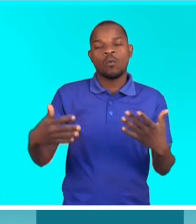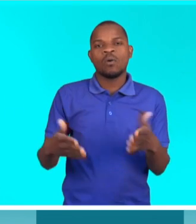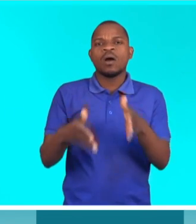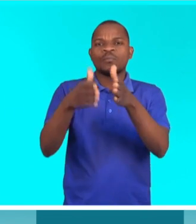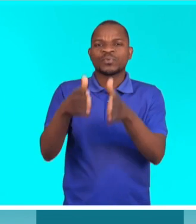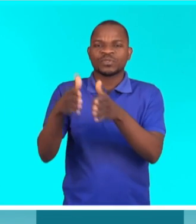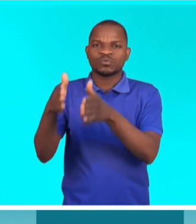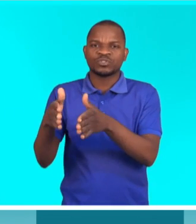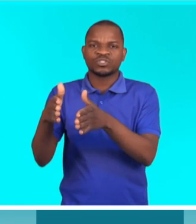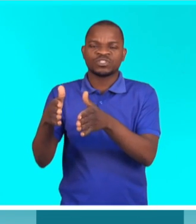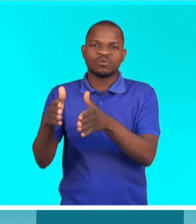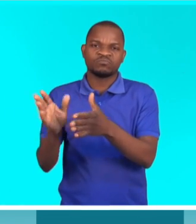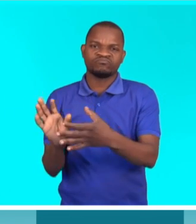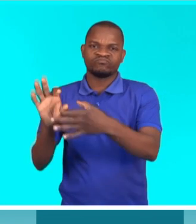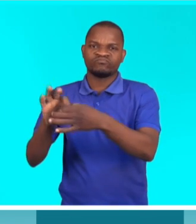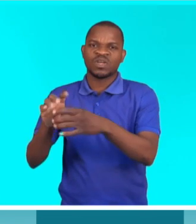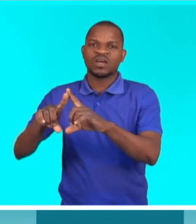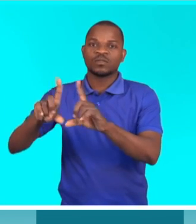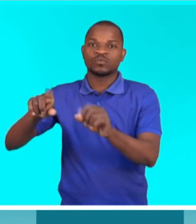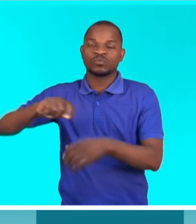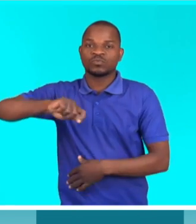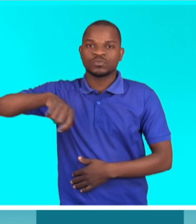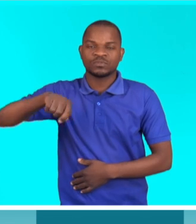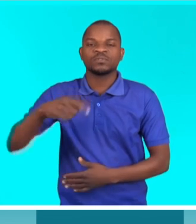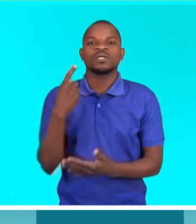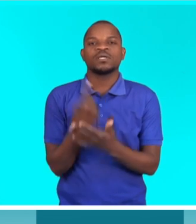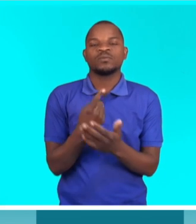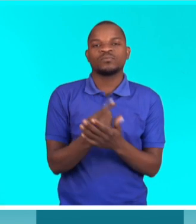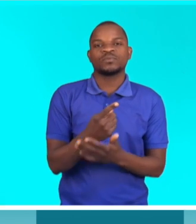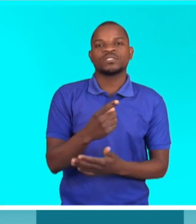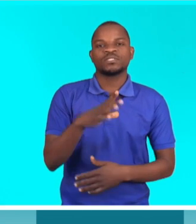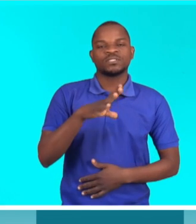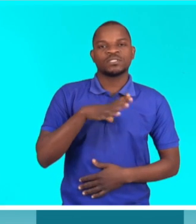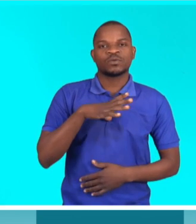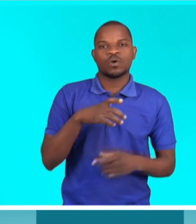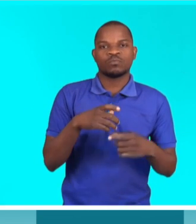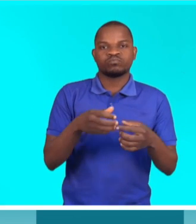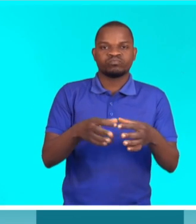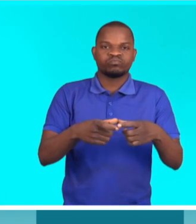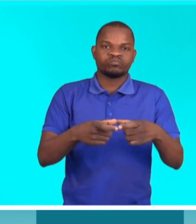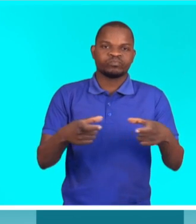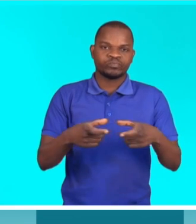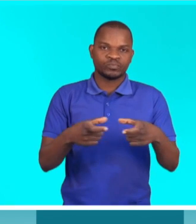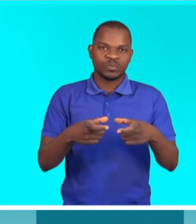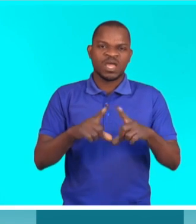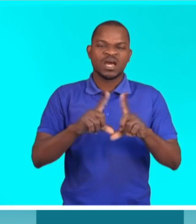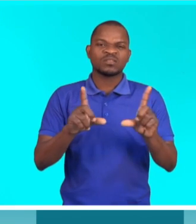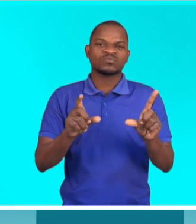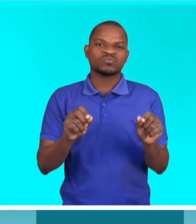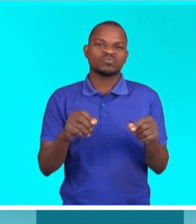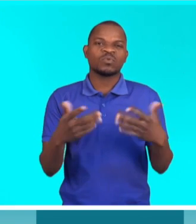manipula alimentos deve ter o quê? Cartão de saúde que